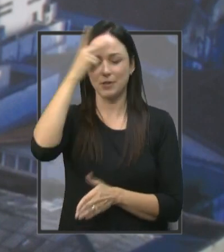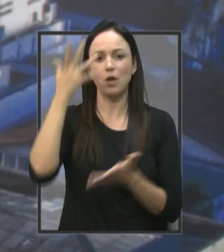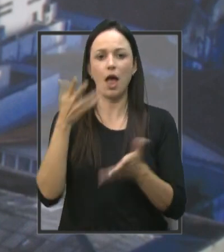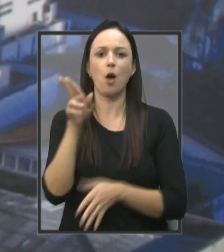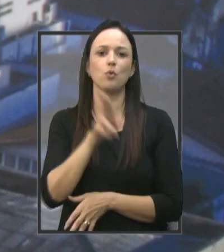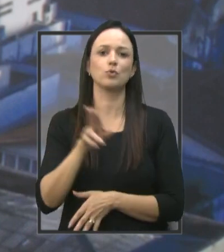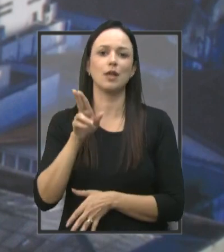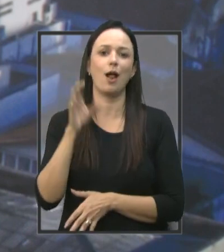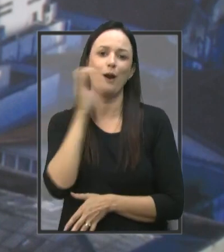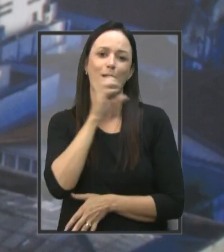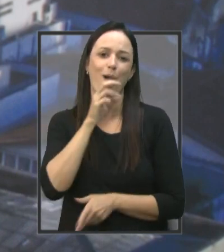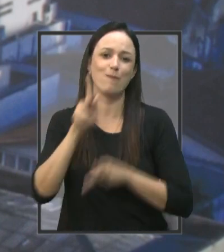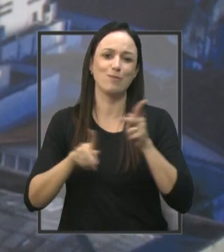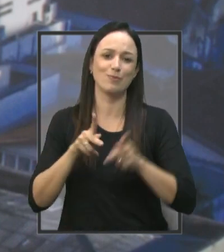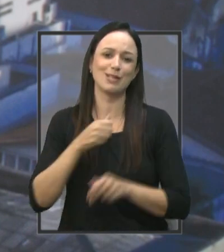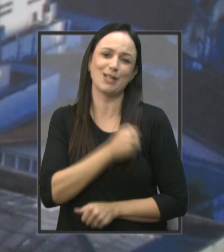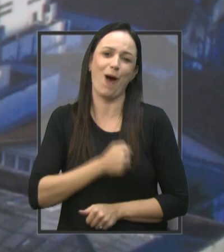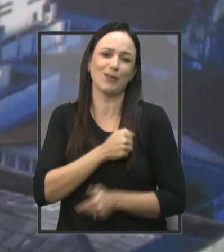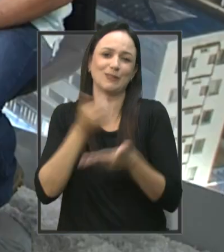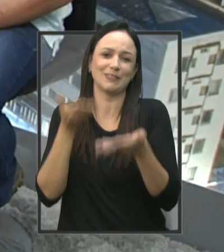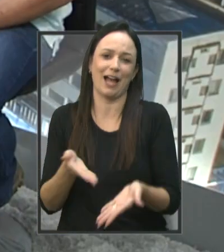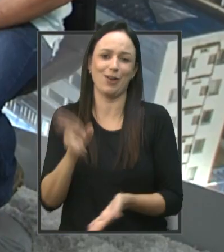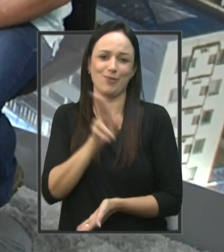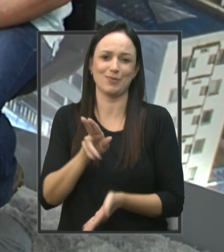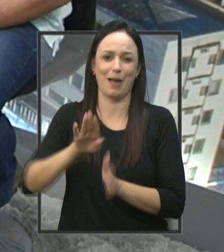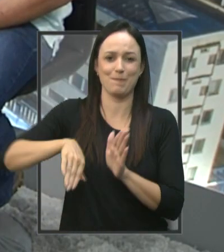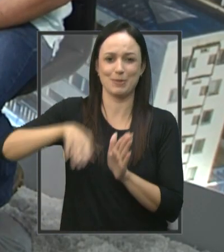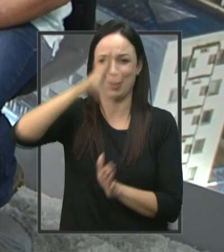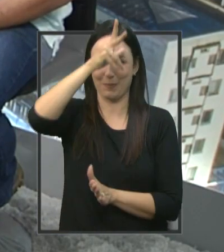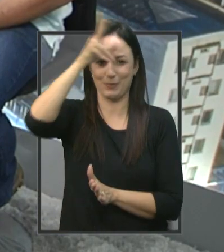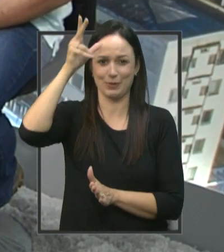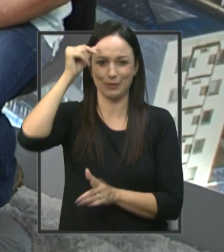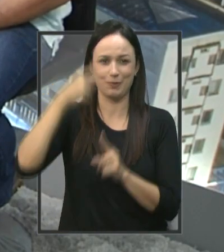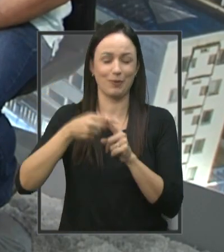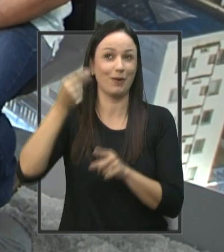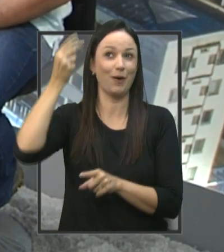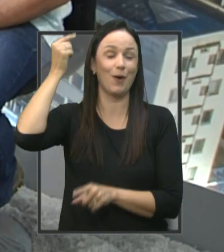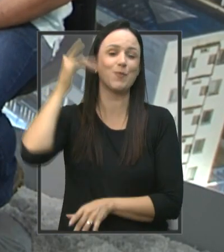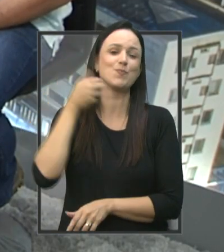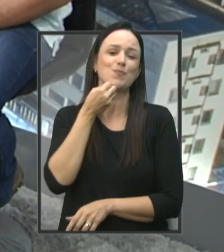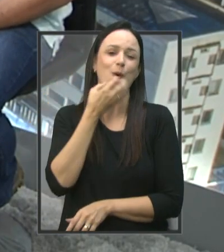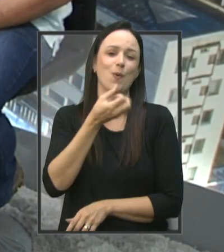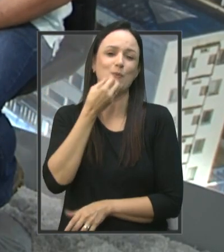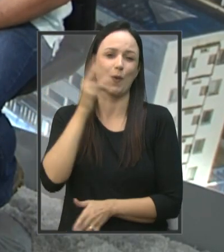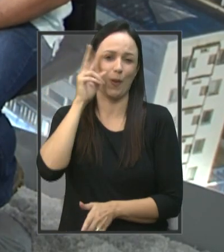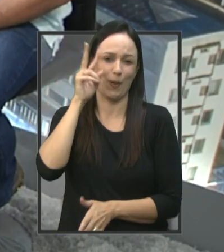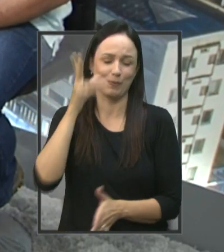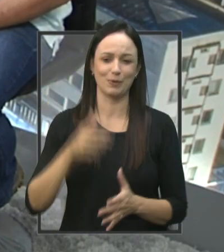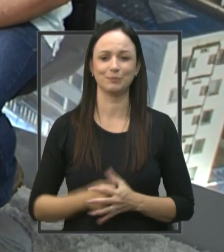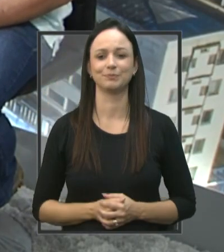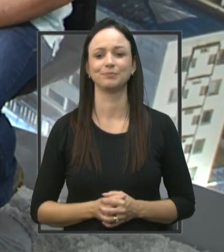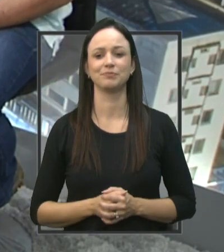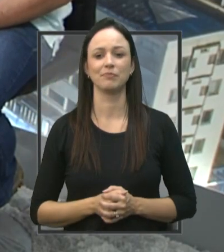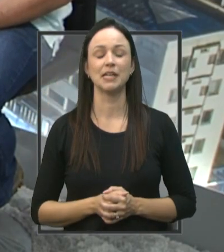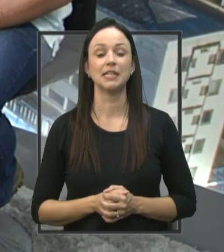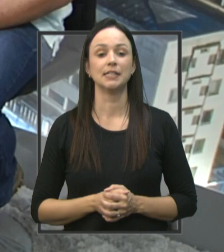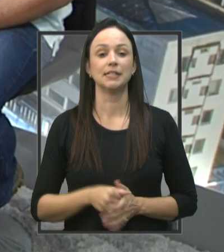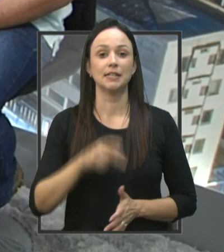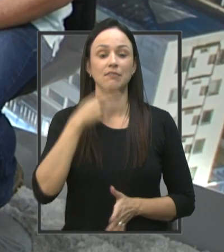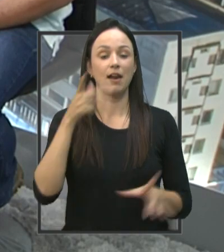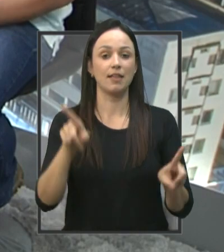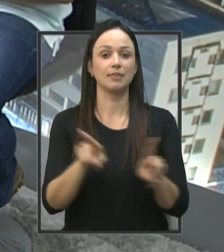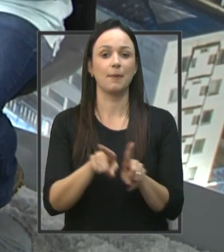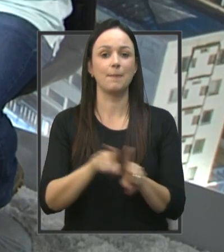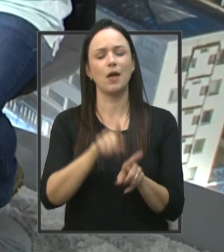população Está com saudade Da piscina municipal Bons tempos de piscina municipal Muito bons tempos Vereador Vamos falar também De um outro